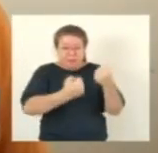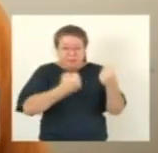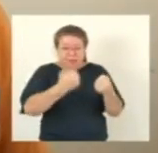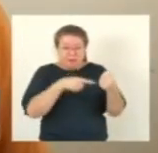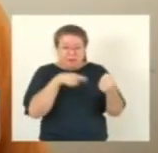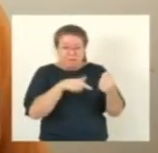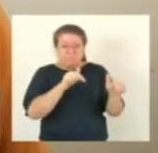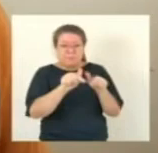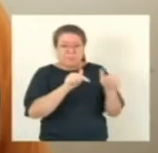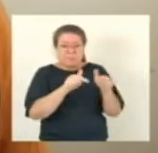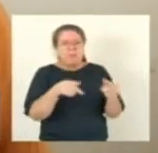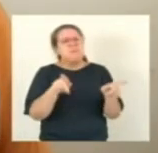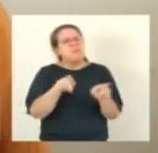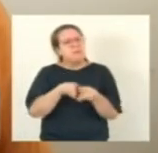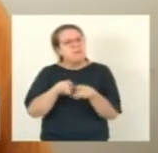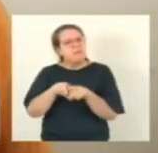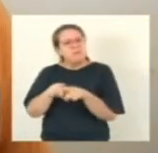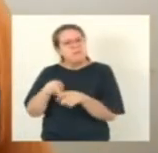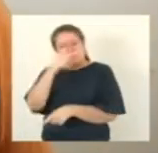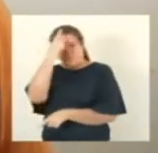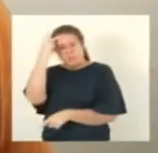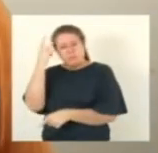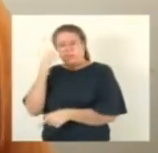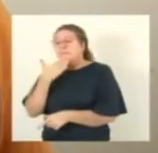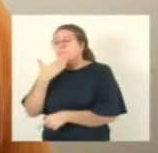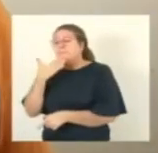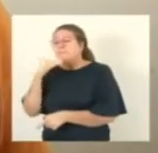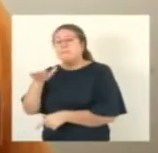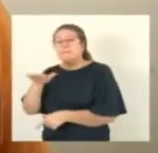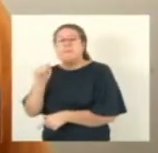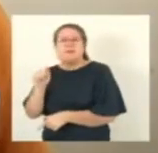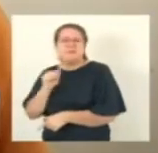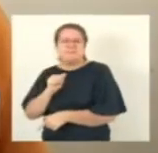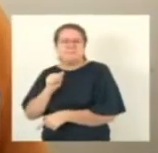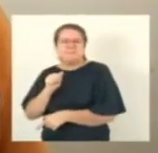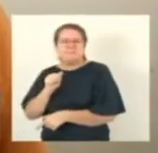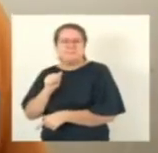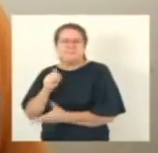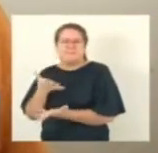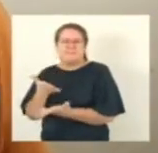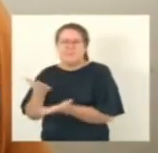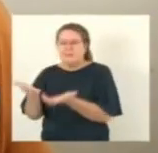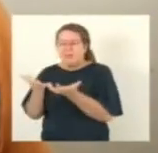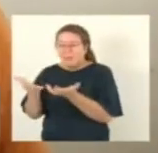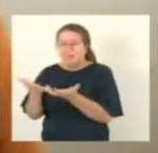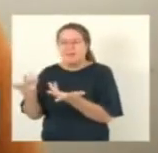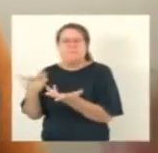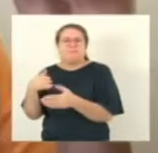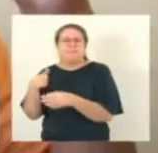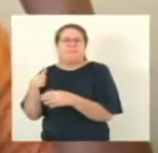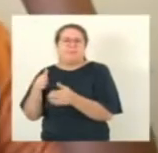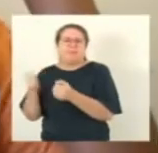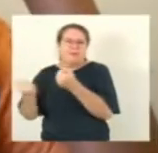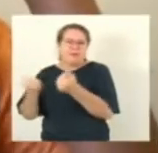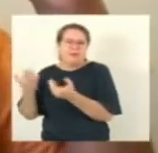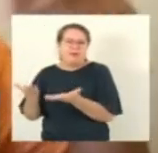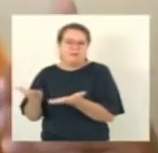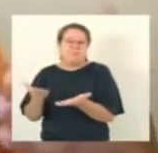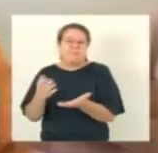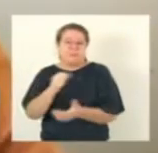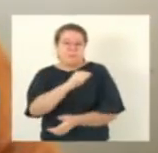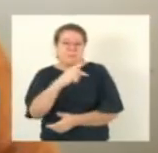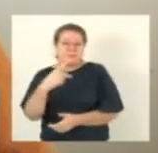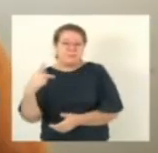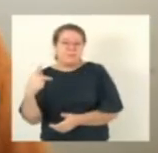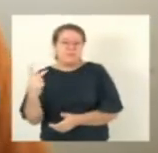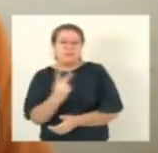e acredito eu que essa tecnologia sendo aperfeiçoada não vai ter também tantos problemas como a gente vê hoje os